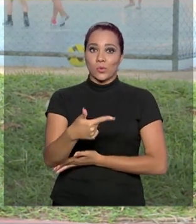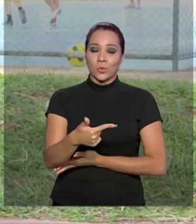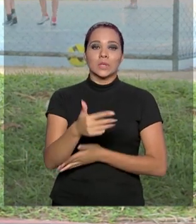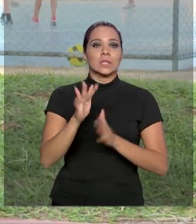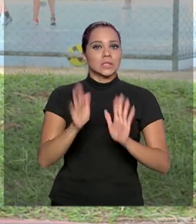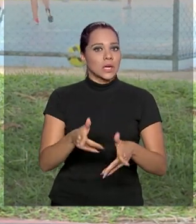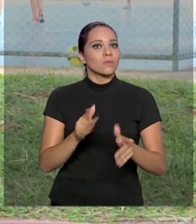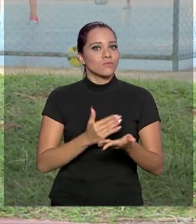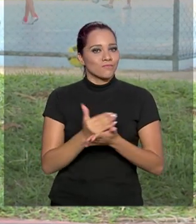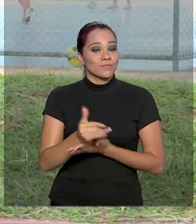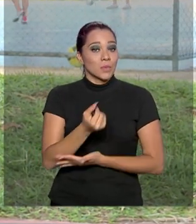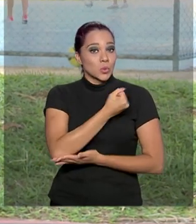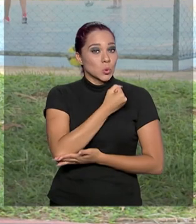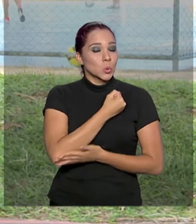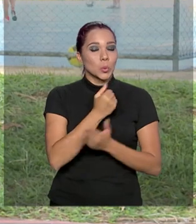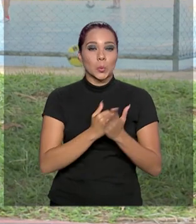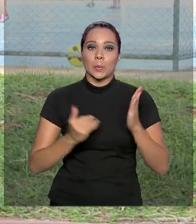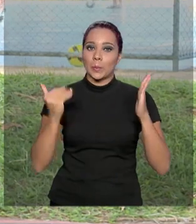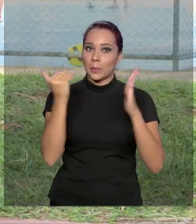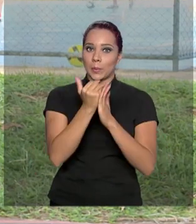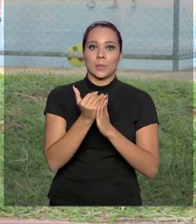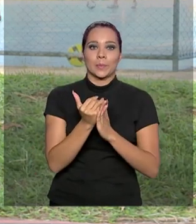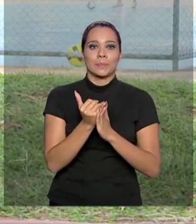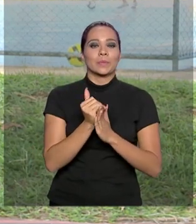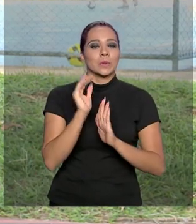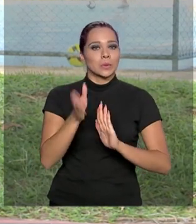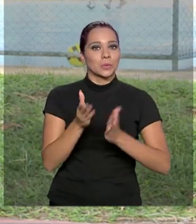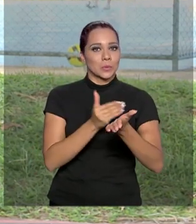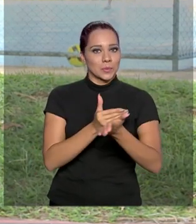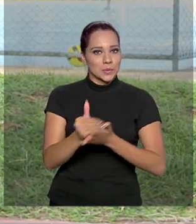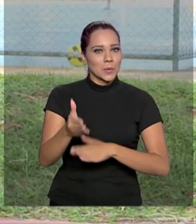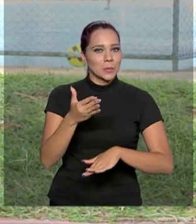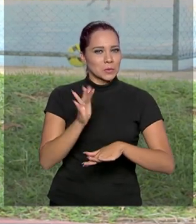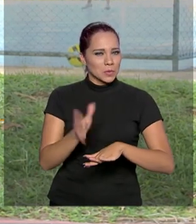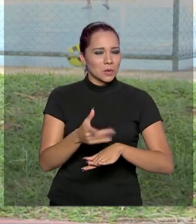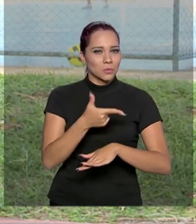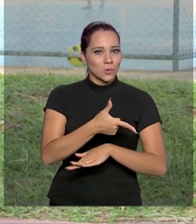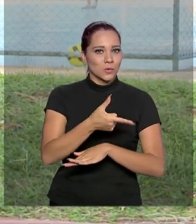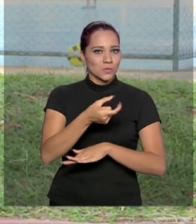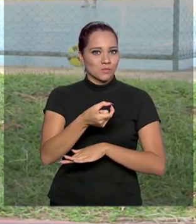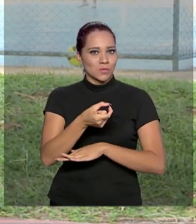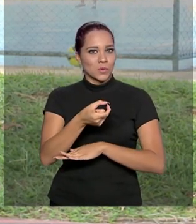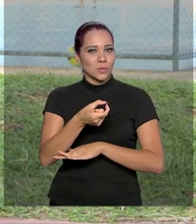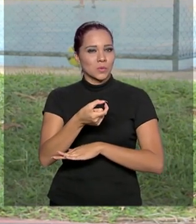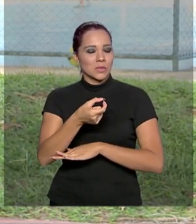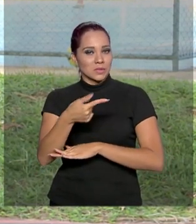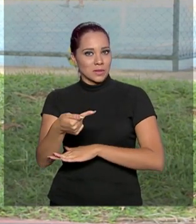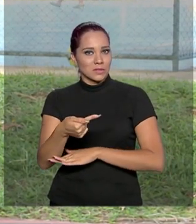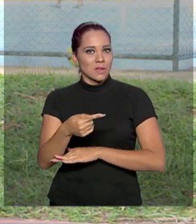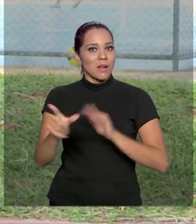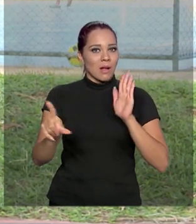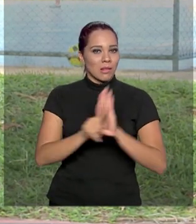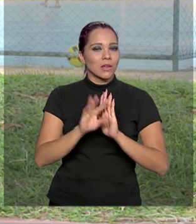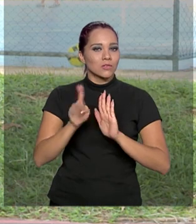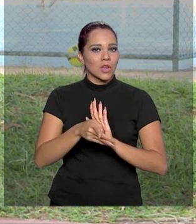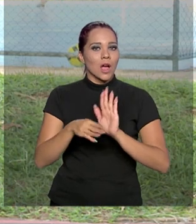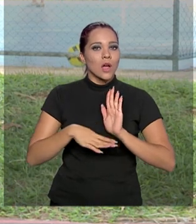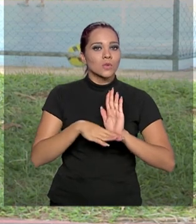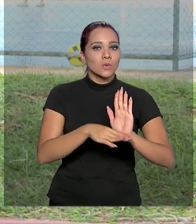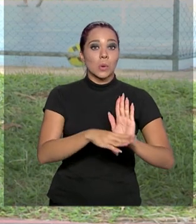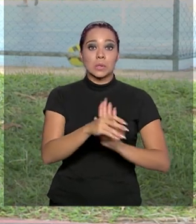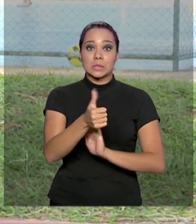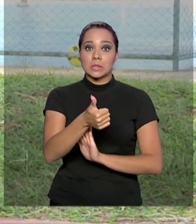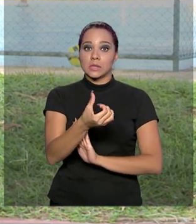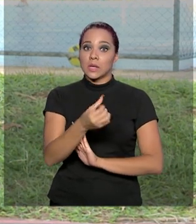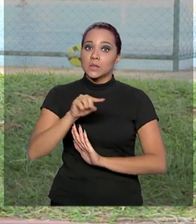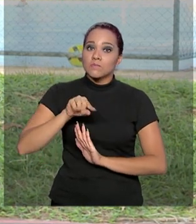Mas os números são muito maiores. Desde que entrou em prática em 2007, a lei já contemplou cerca de 16